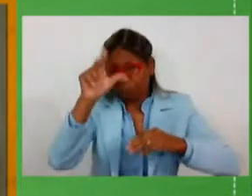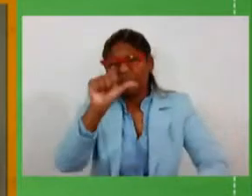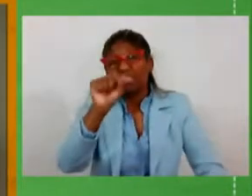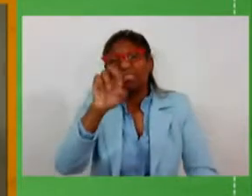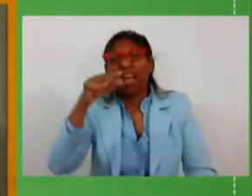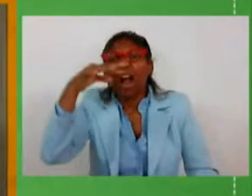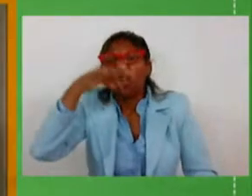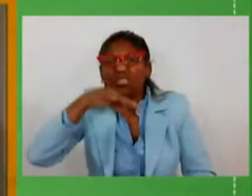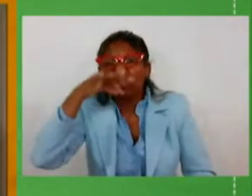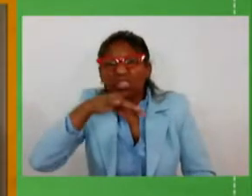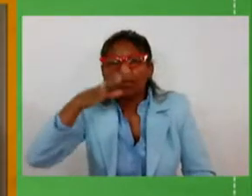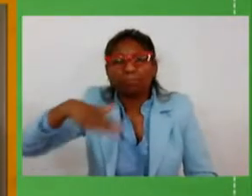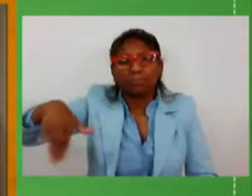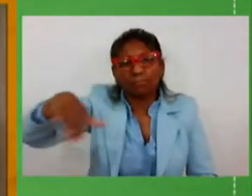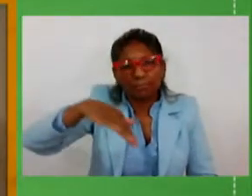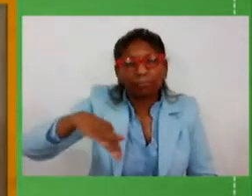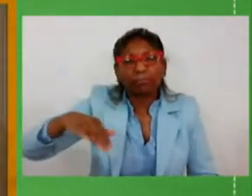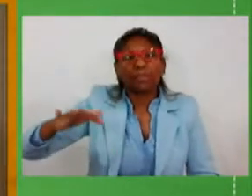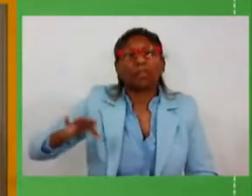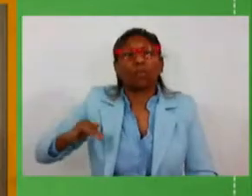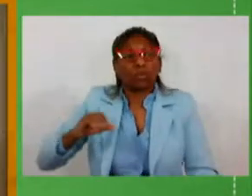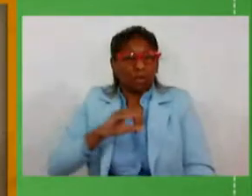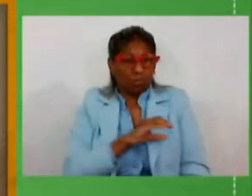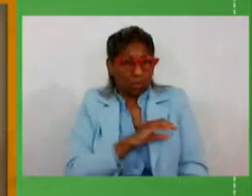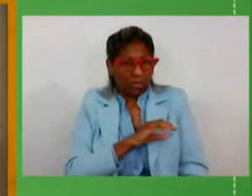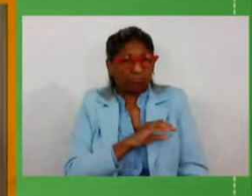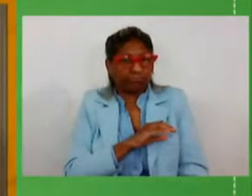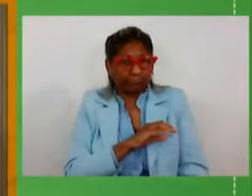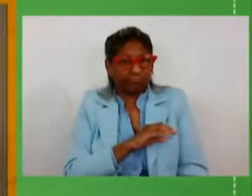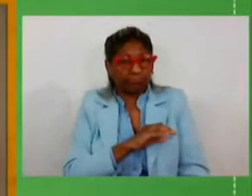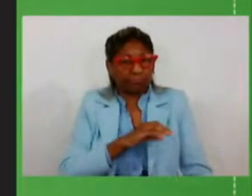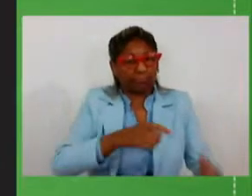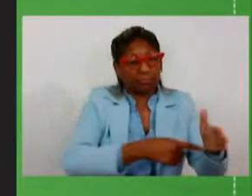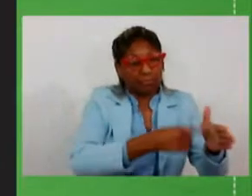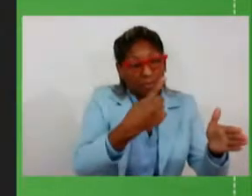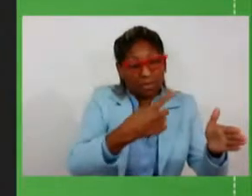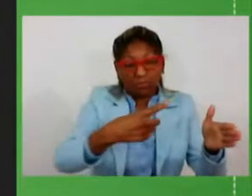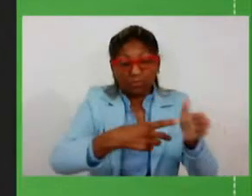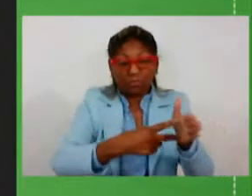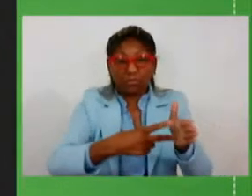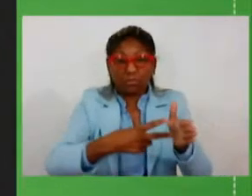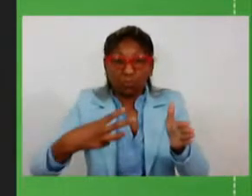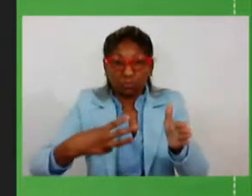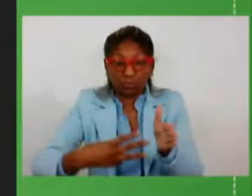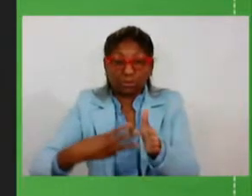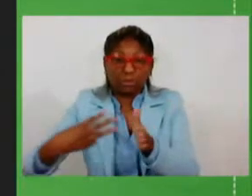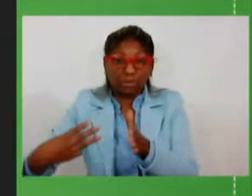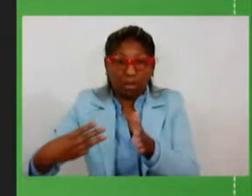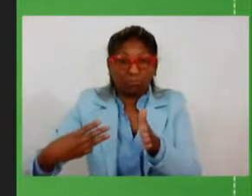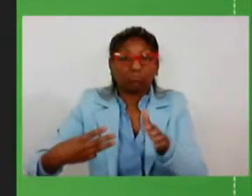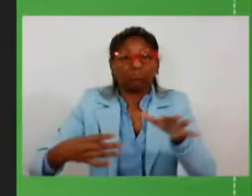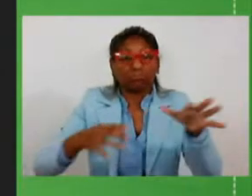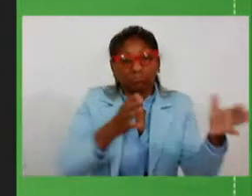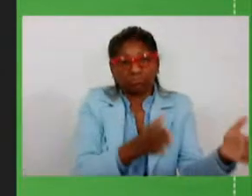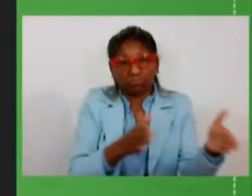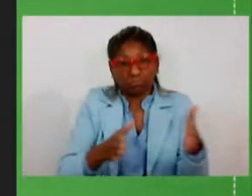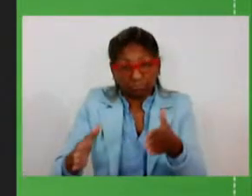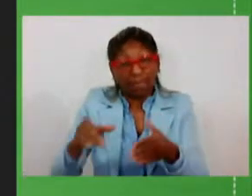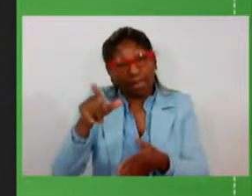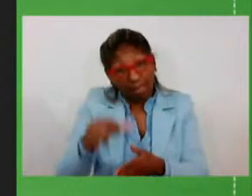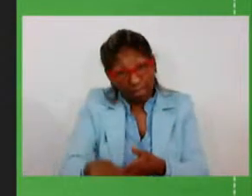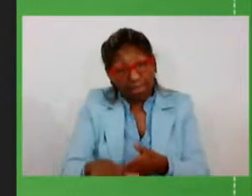Sul, e Flores da Cunha. Então, aqui, essa é a situação atual das rodovias, em